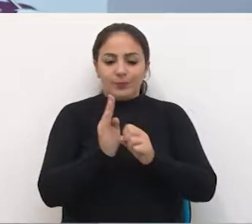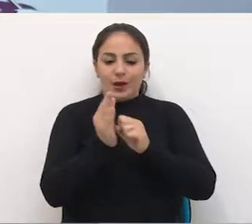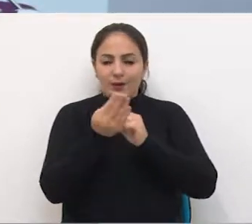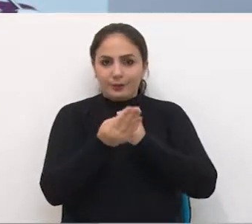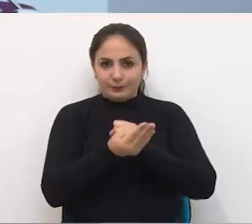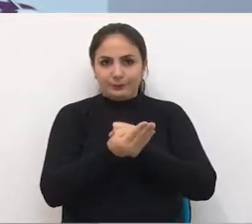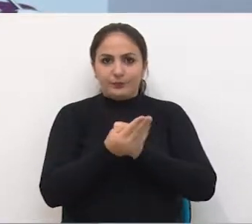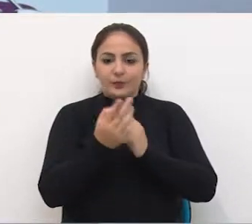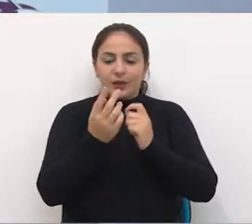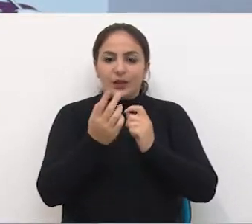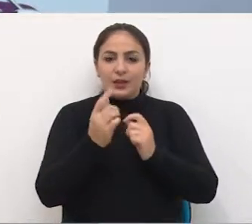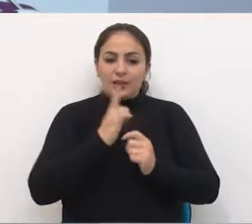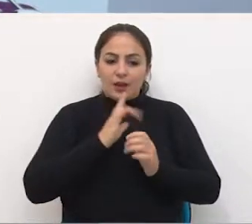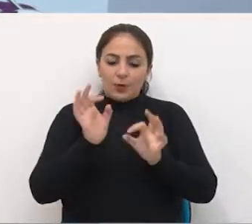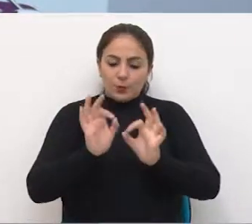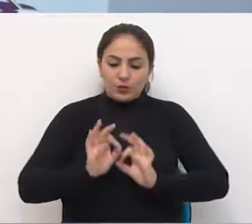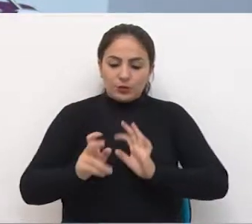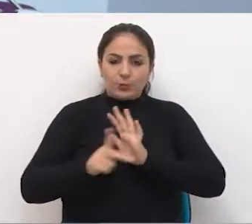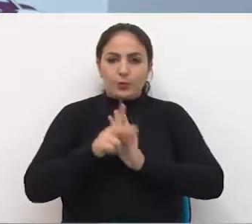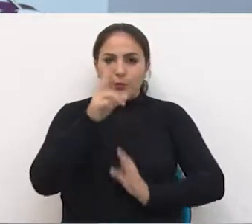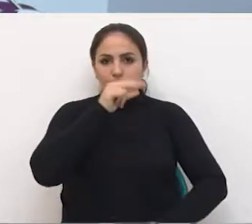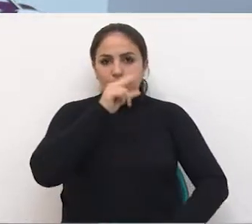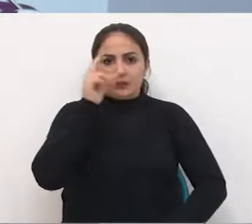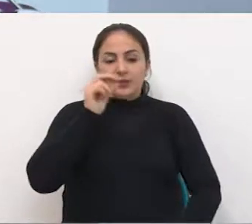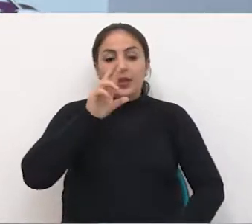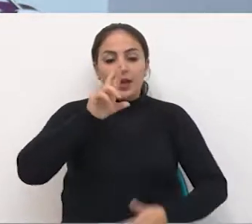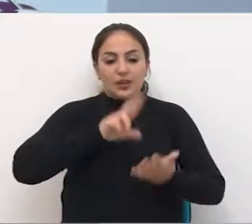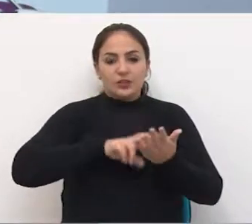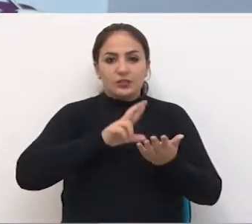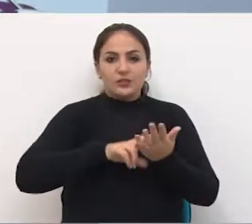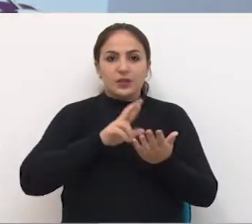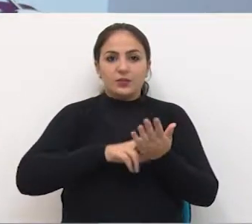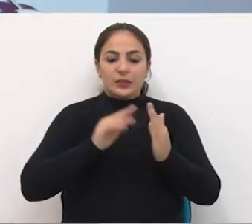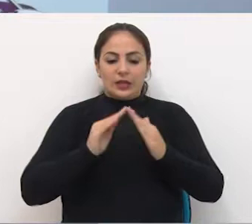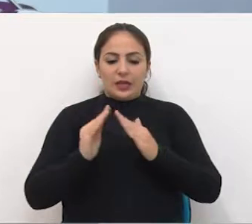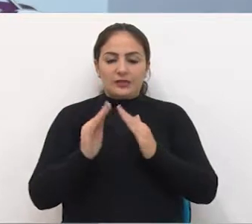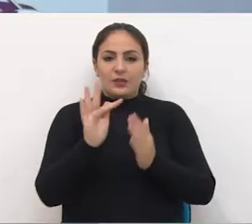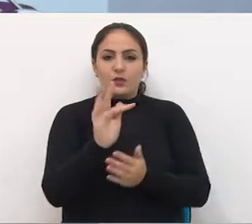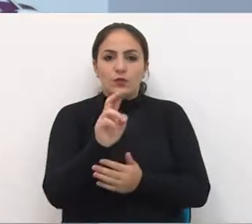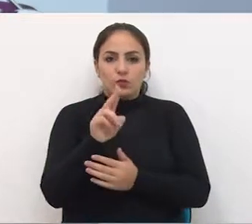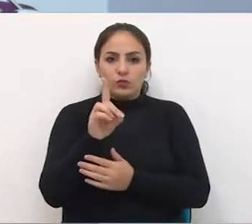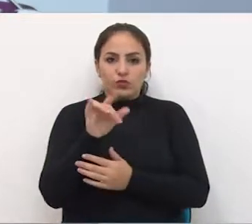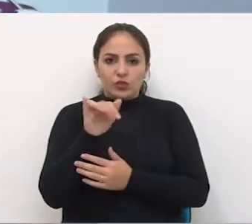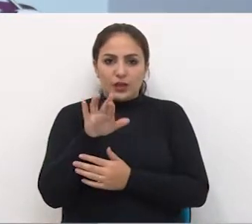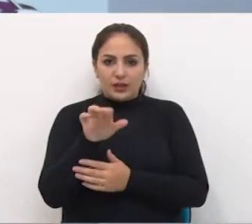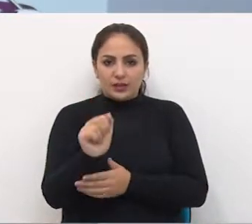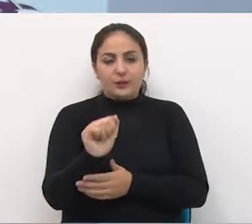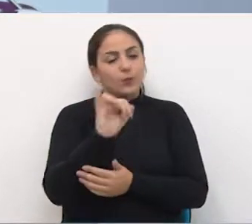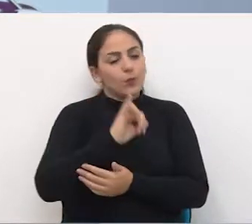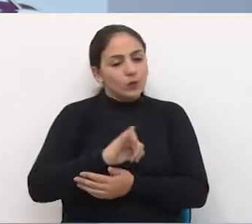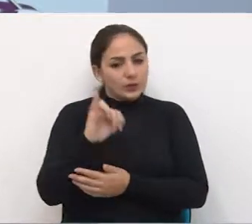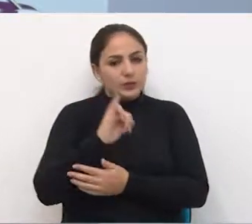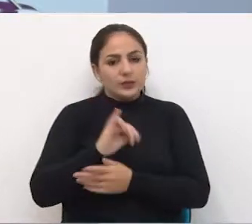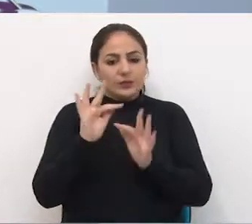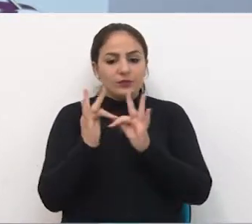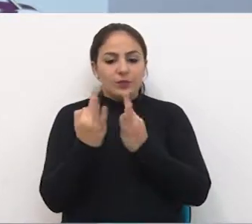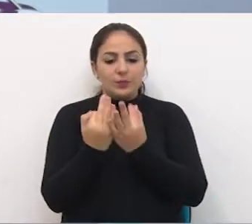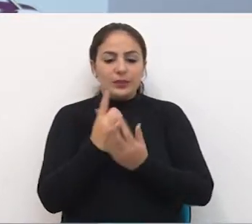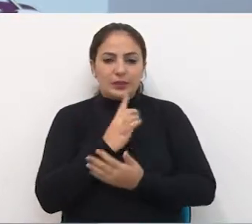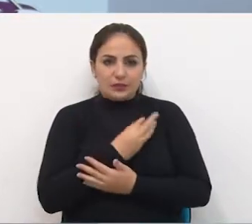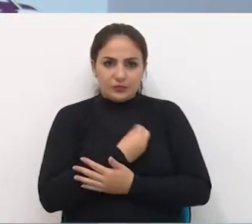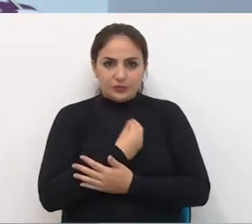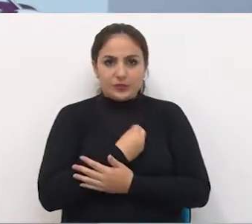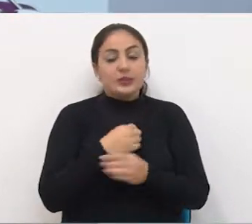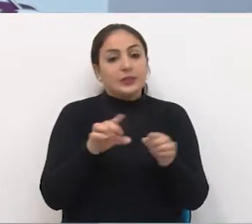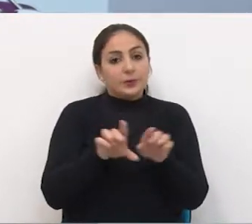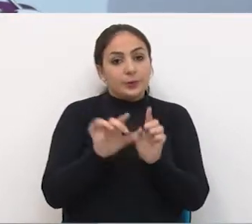que segue esse programa que é do município, que é da regularização fundiária, que é muito importante para as famílias que lá residem e